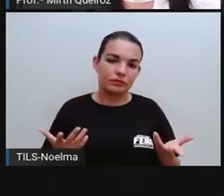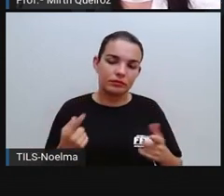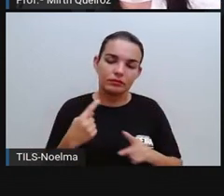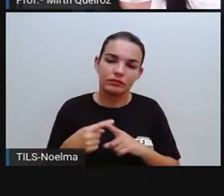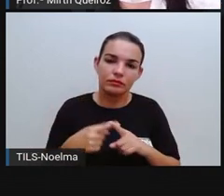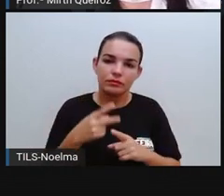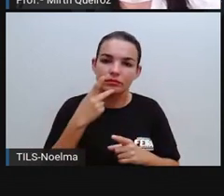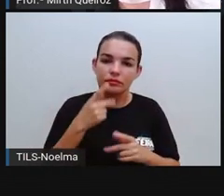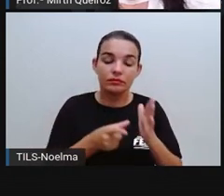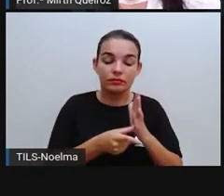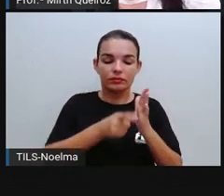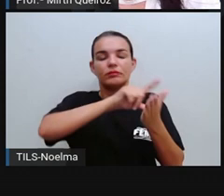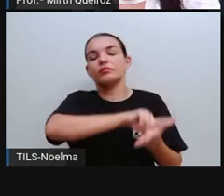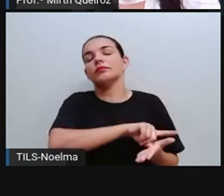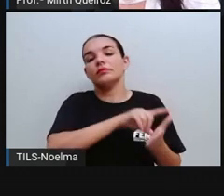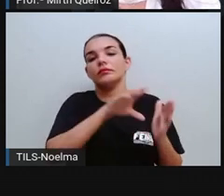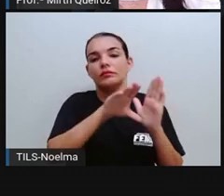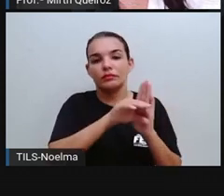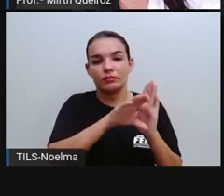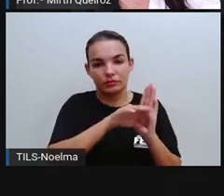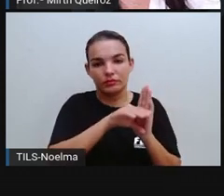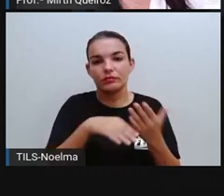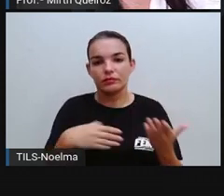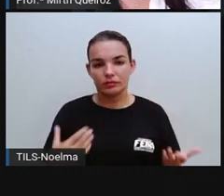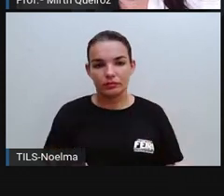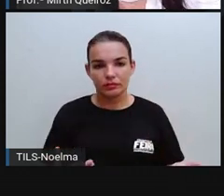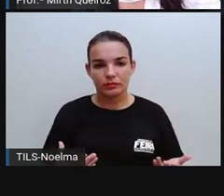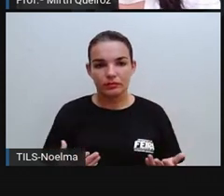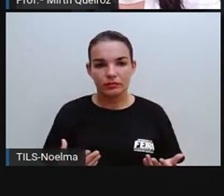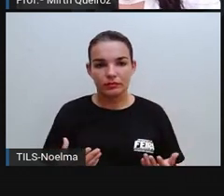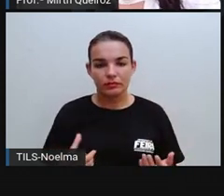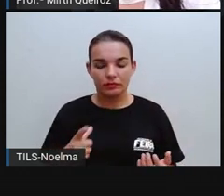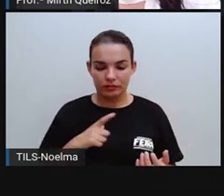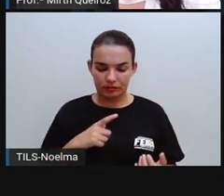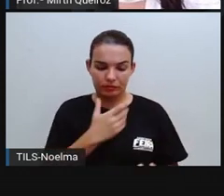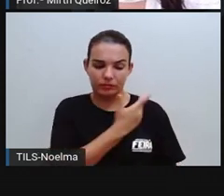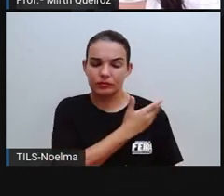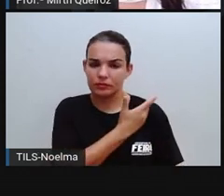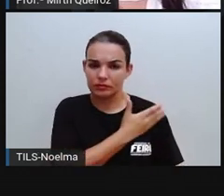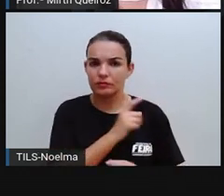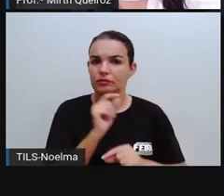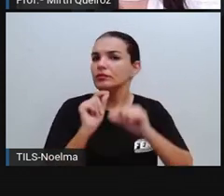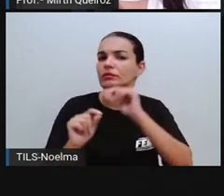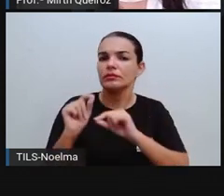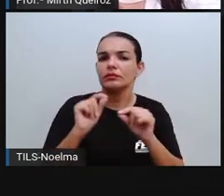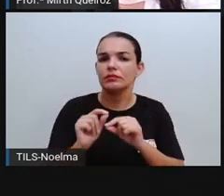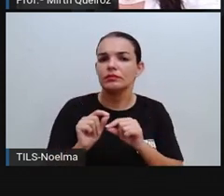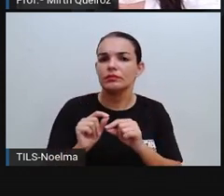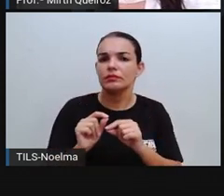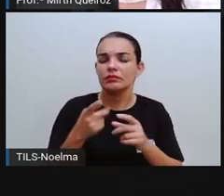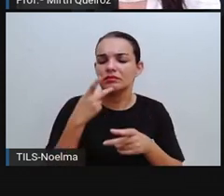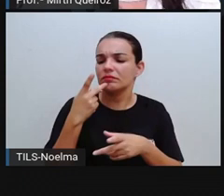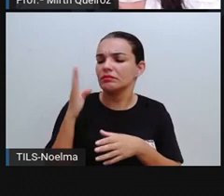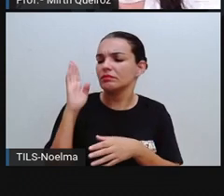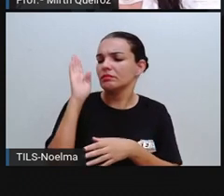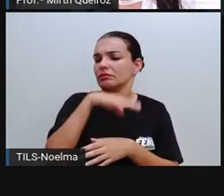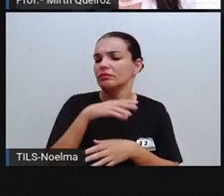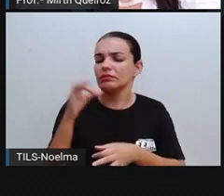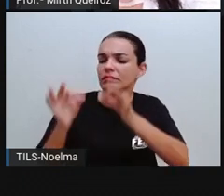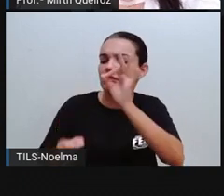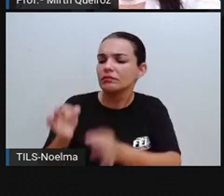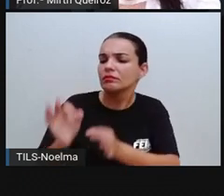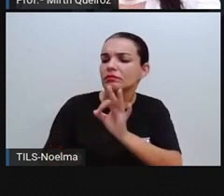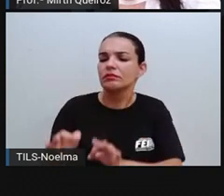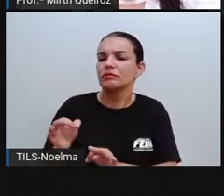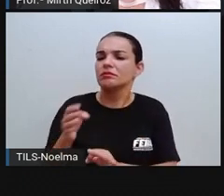antes, conceito, vem antes do conceito. Você ter preconceito é você julgar alguém, agir de certa